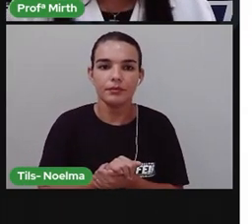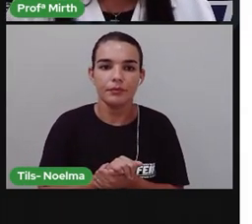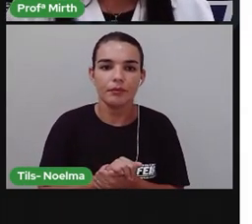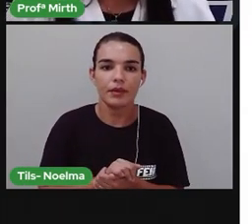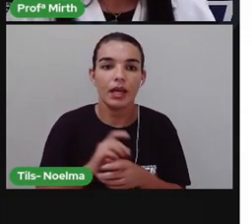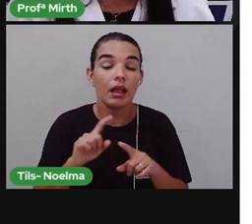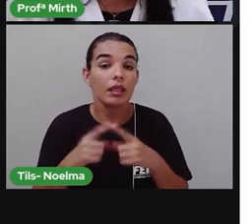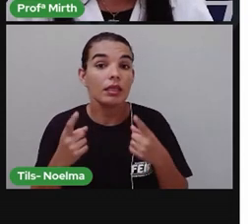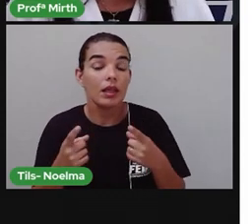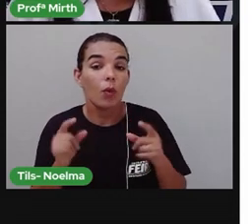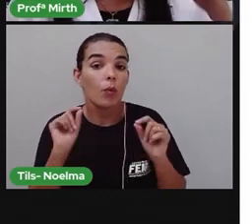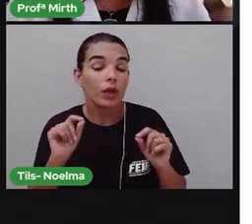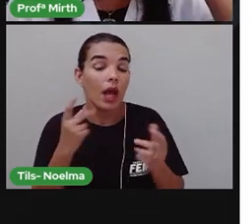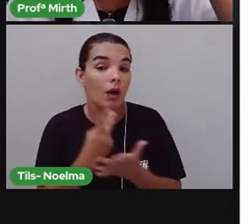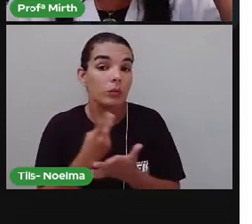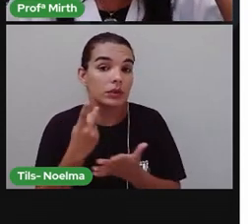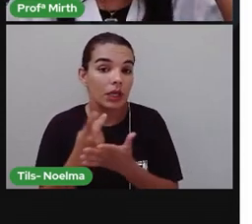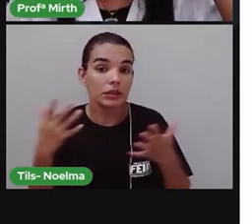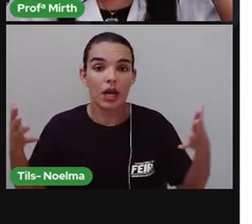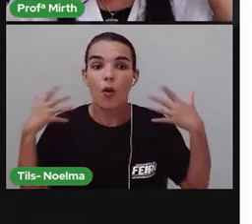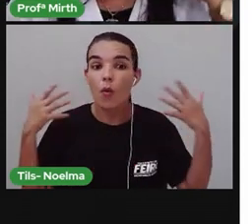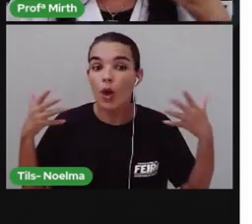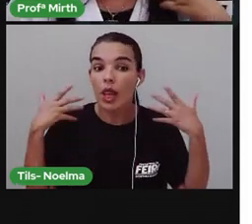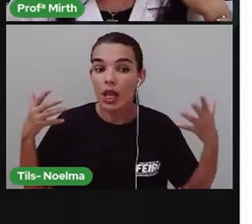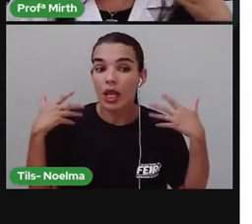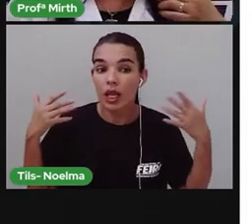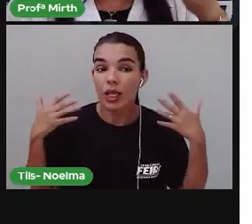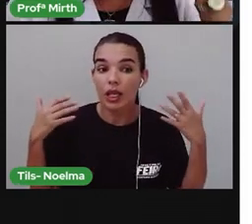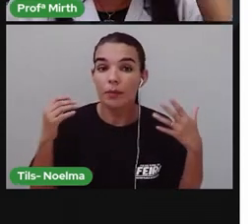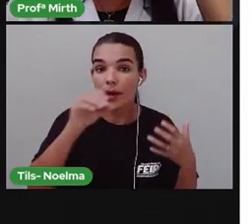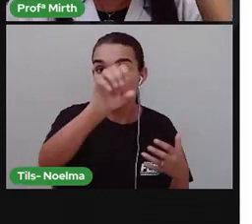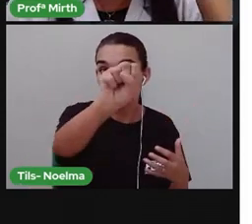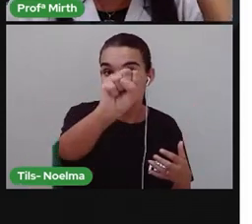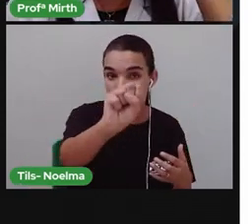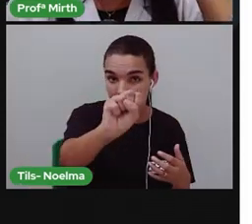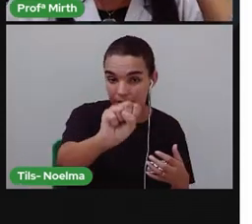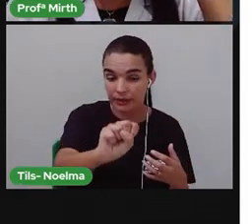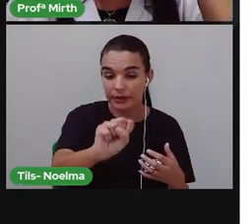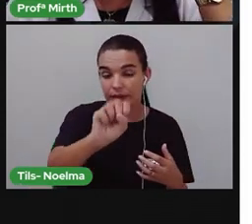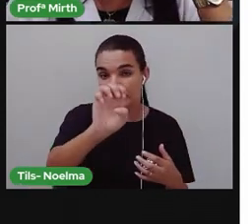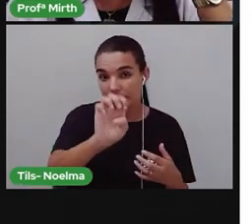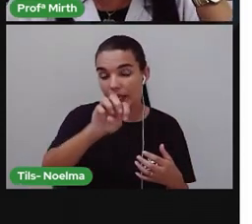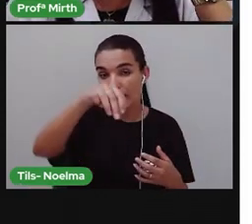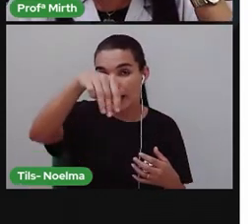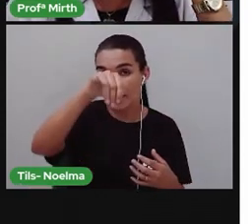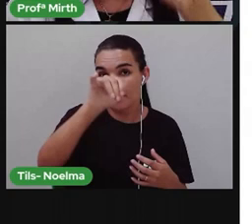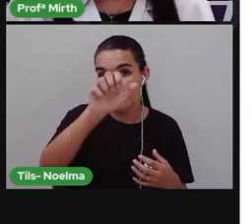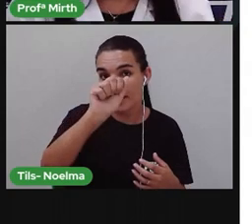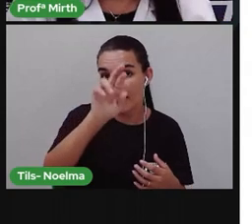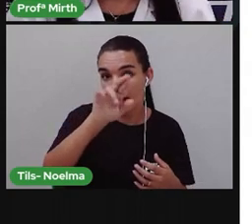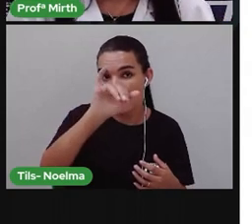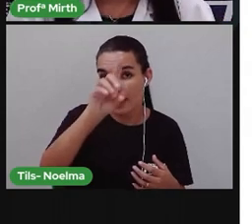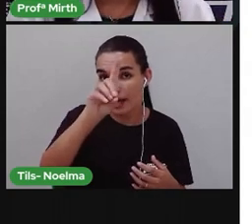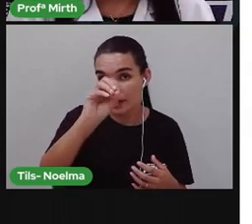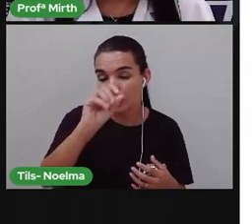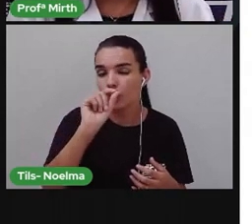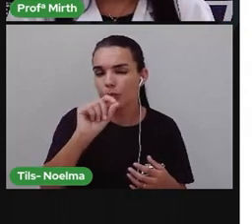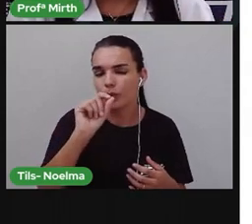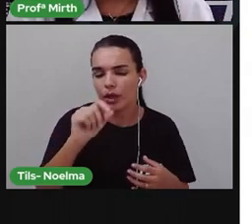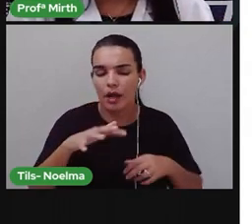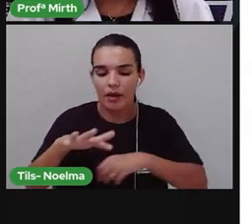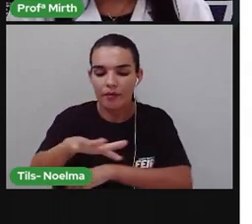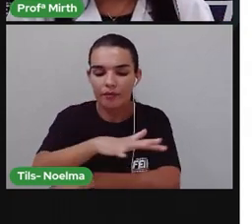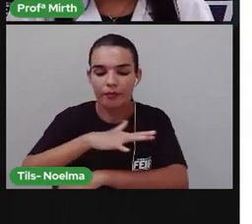Em função do clima Que é semiárido Dessa região Dessa região, né? A vegetação da caatinga Costuma ser